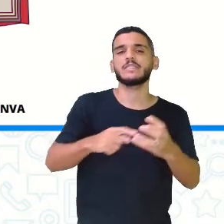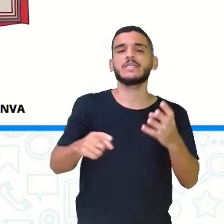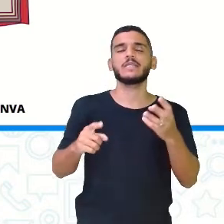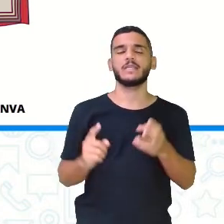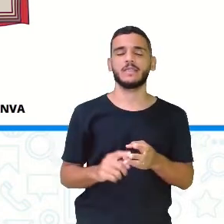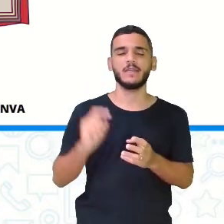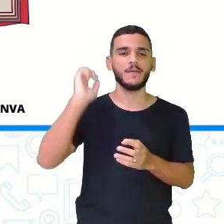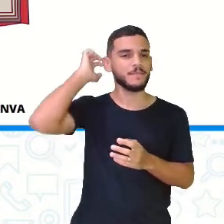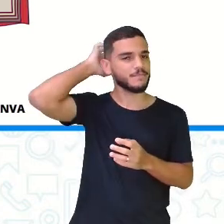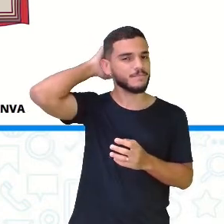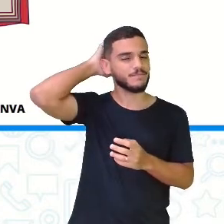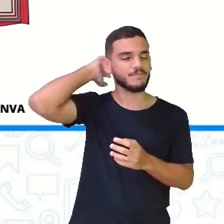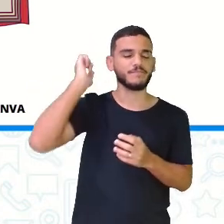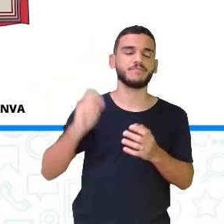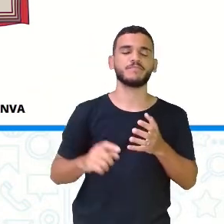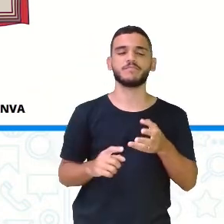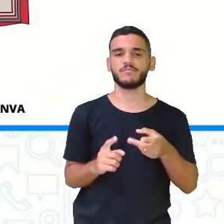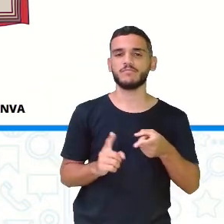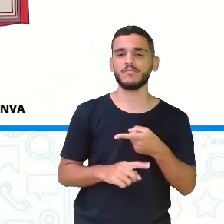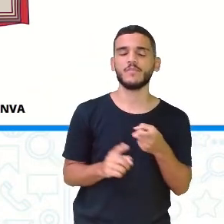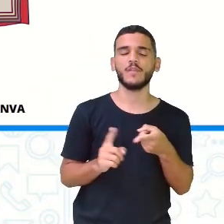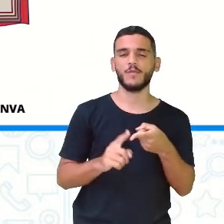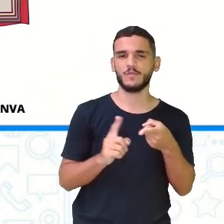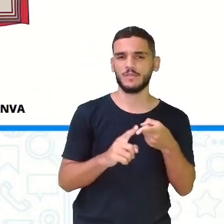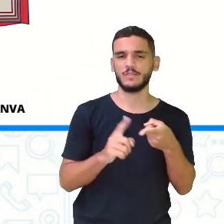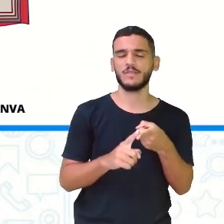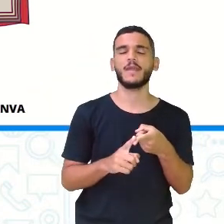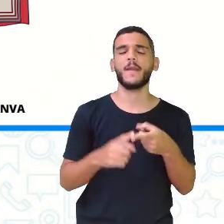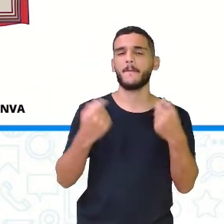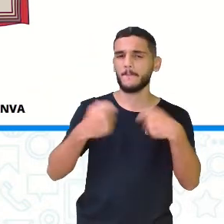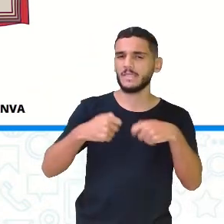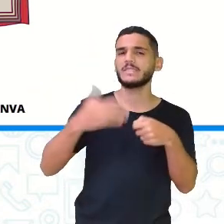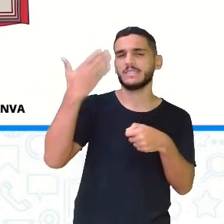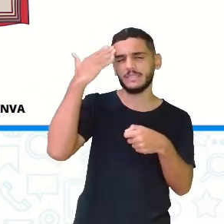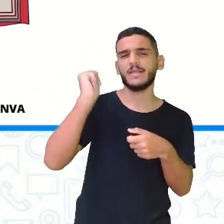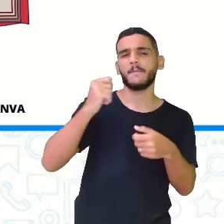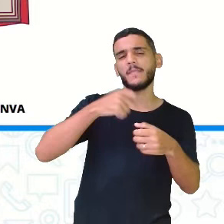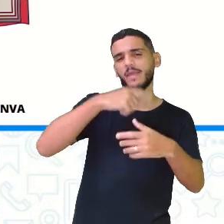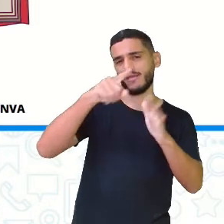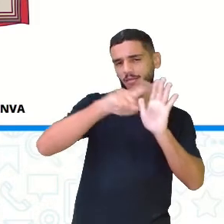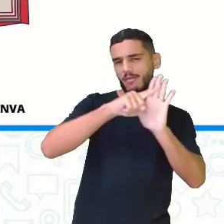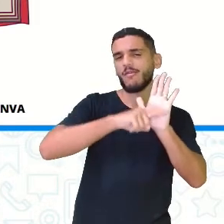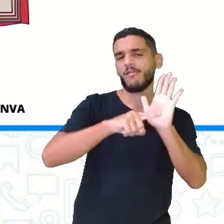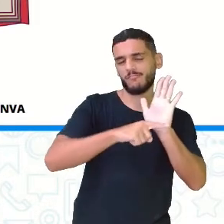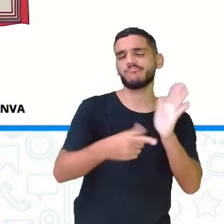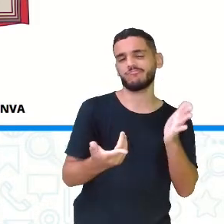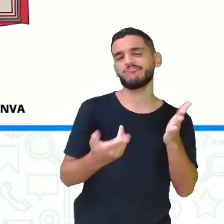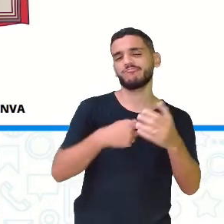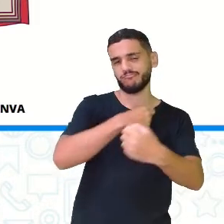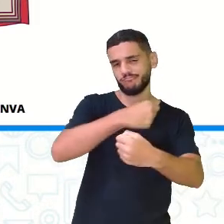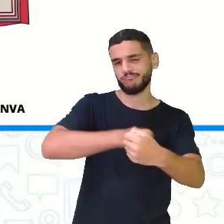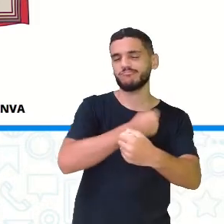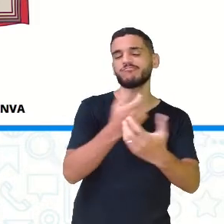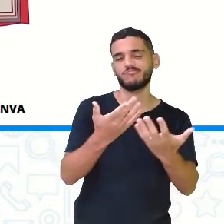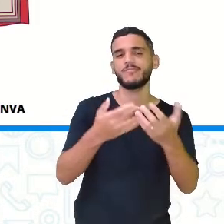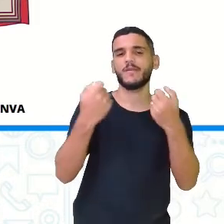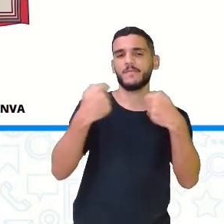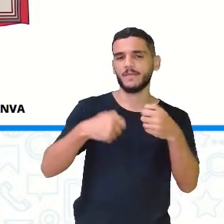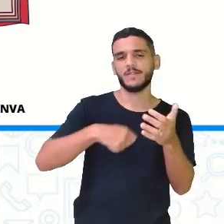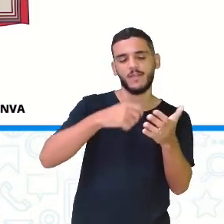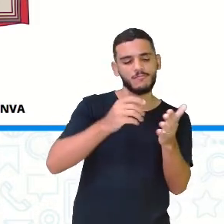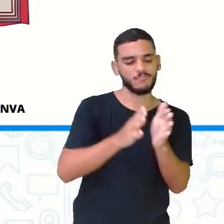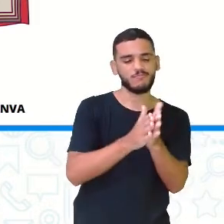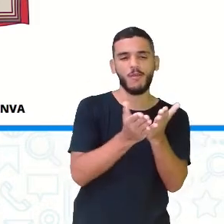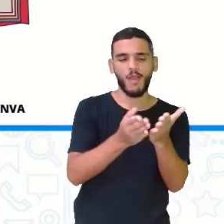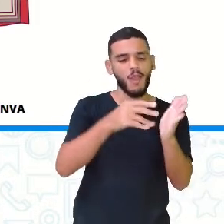comida diferente que a gente não sabe. A gente precisa ter esse suporte aí de uma receita. Então, gente pega um